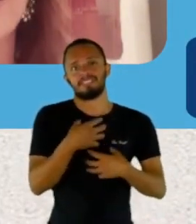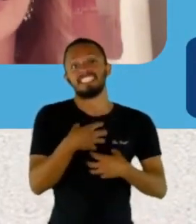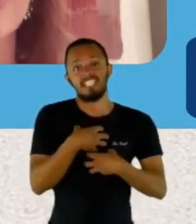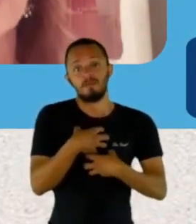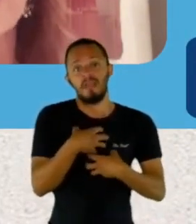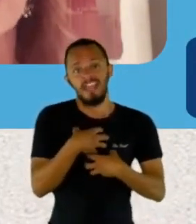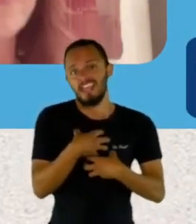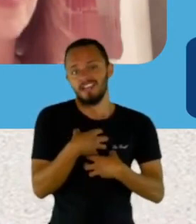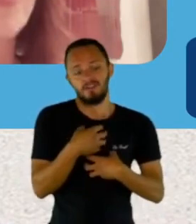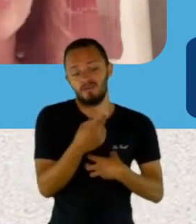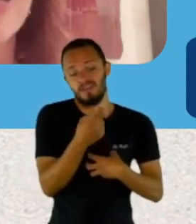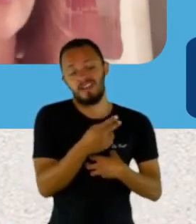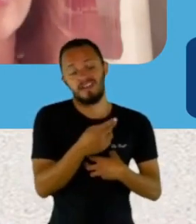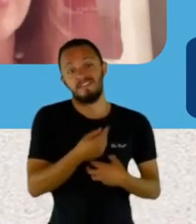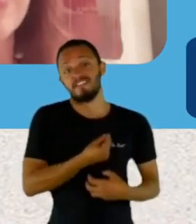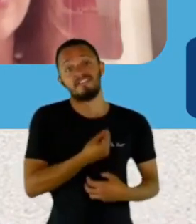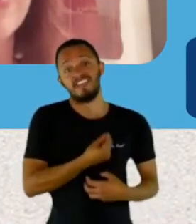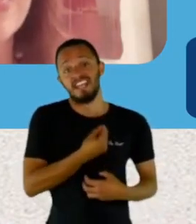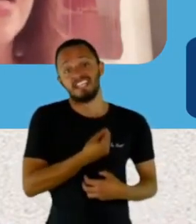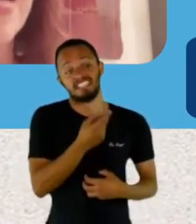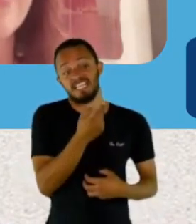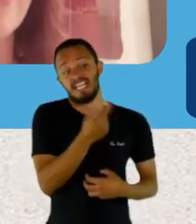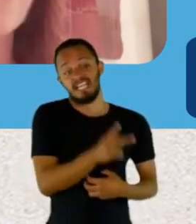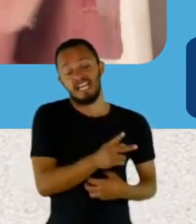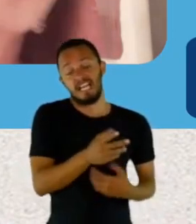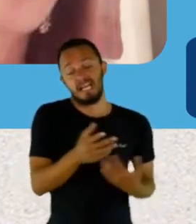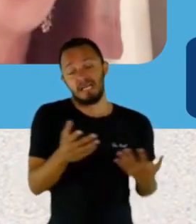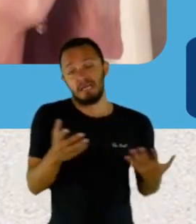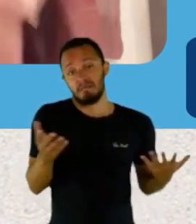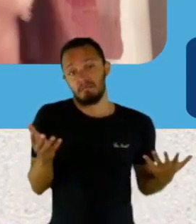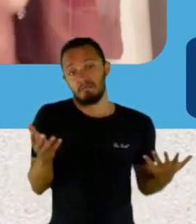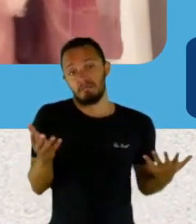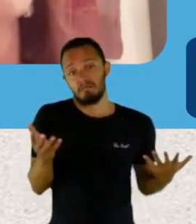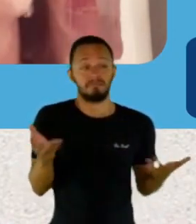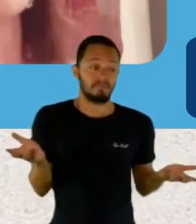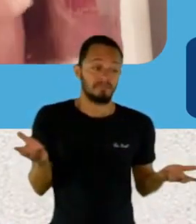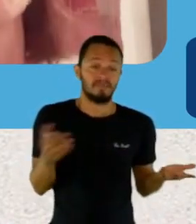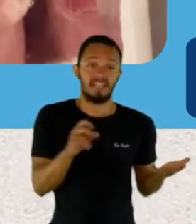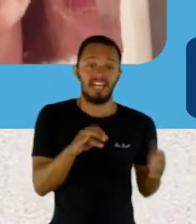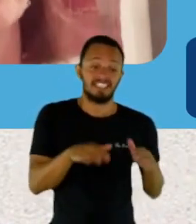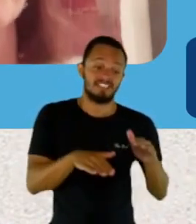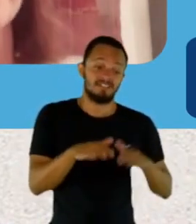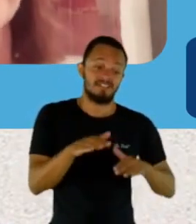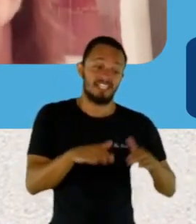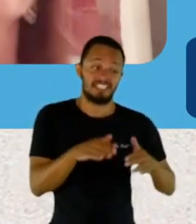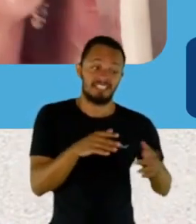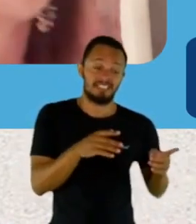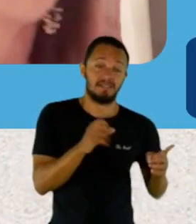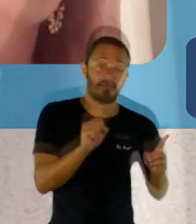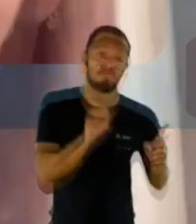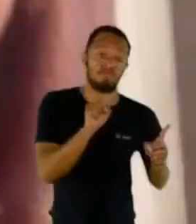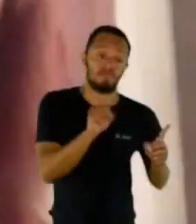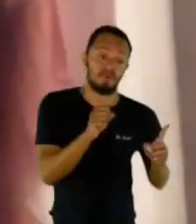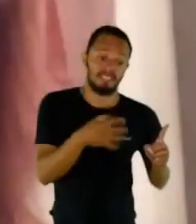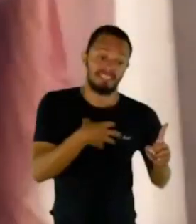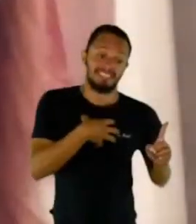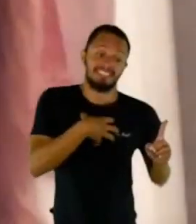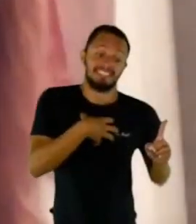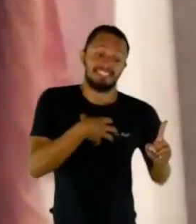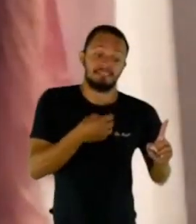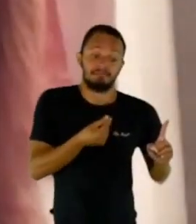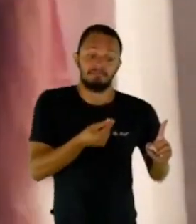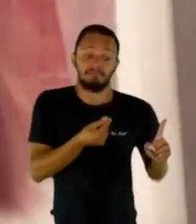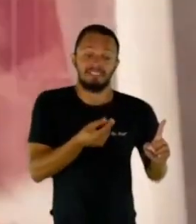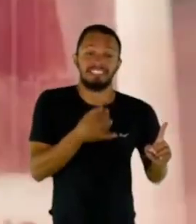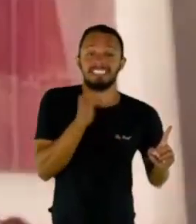vivência dela, não sei, tem umas que falam assim, ah, Carol, você escreveu muito, eu não sei o falei assim, mas dentro